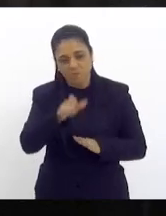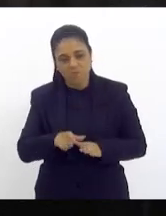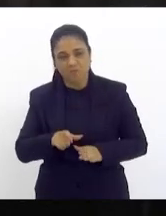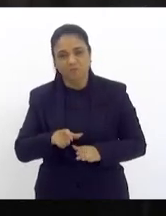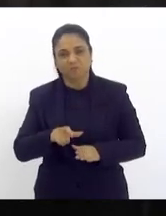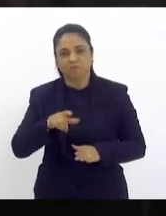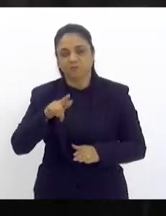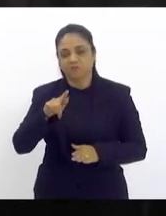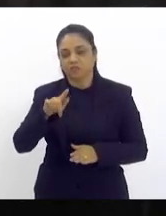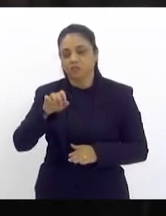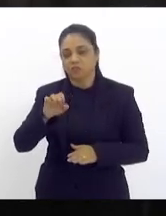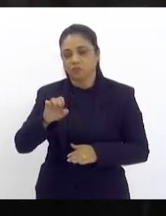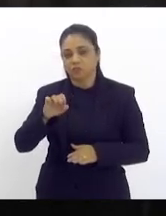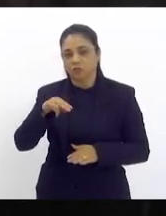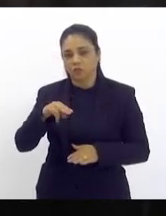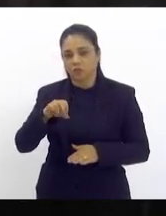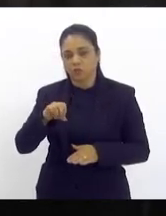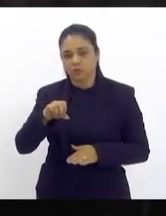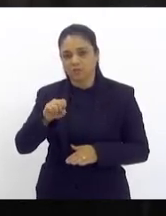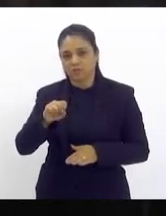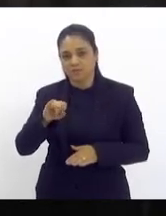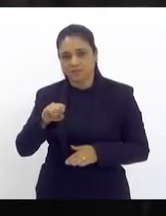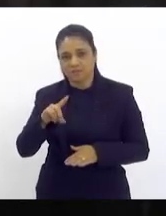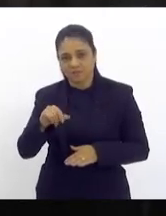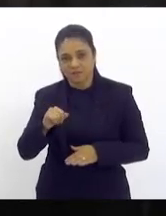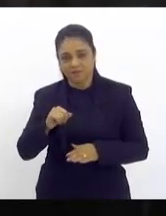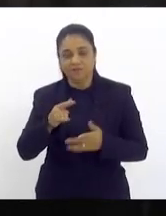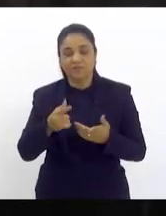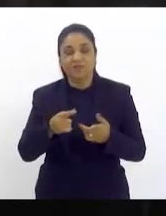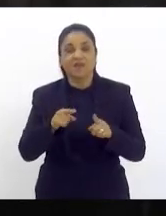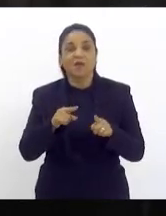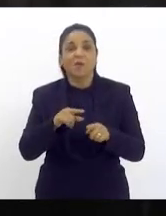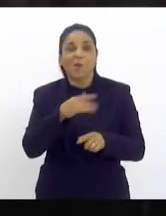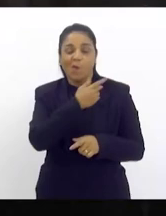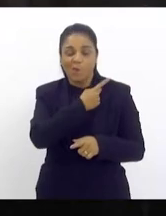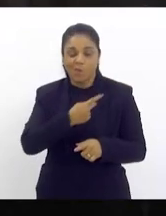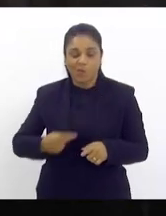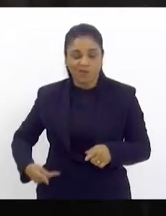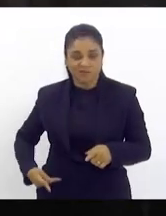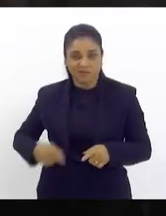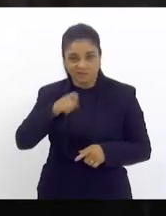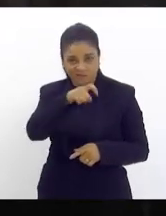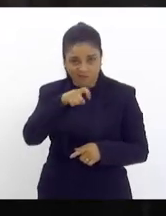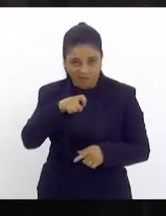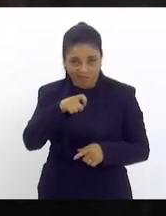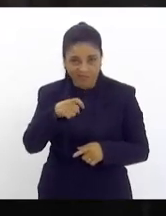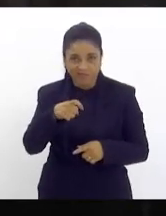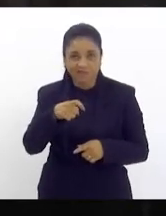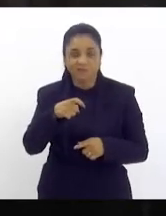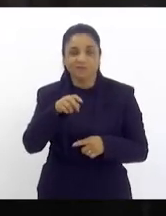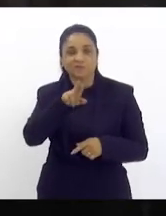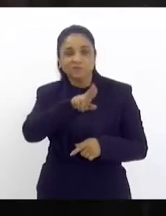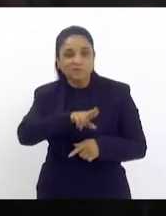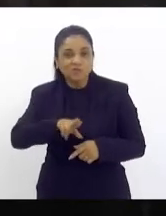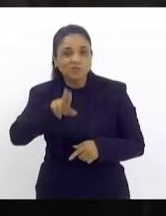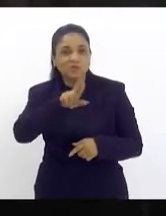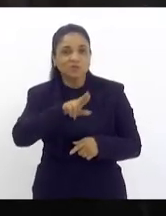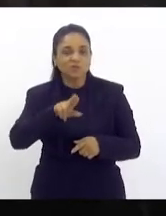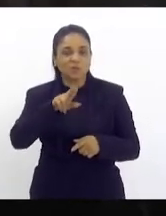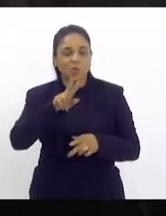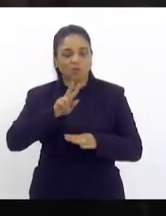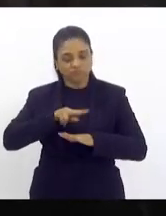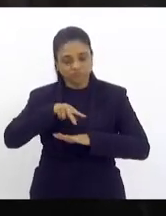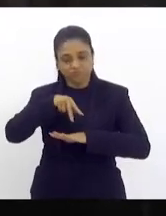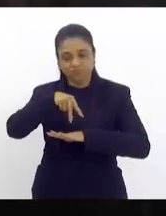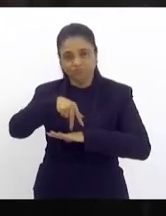tráfico de influência ou seja o presidente da república usou a sua posição no cargo